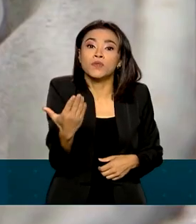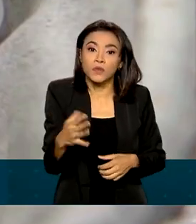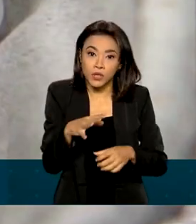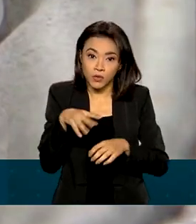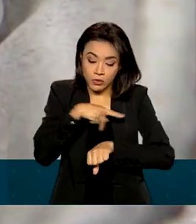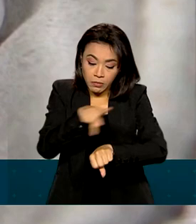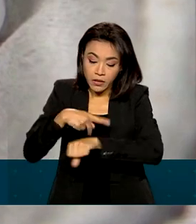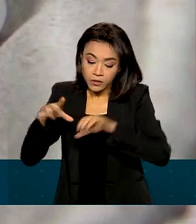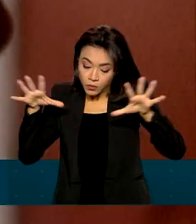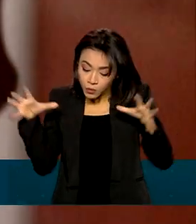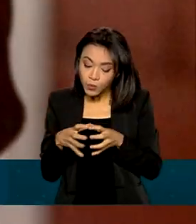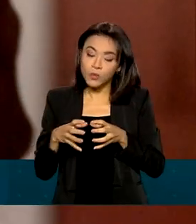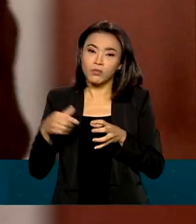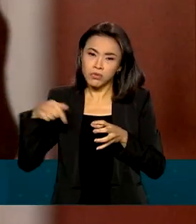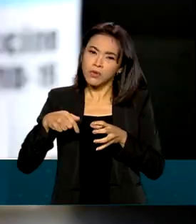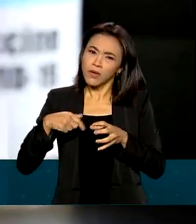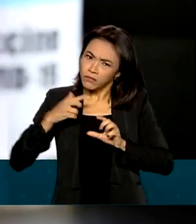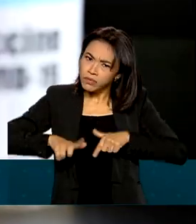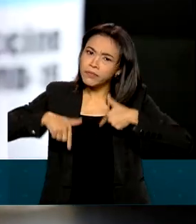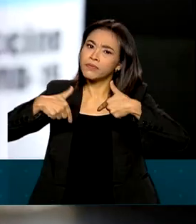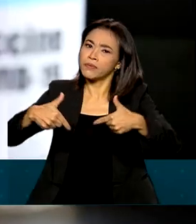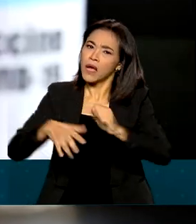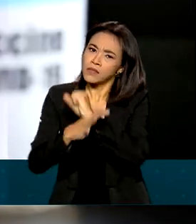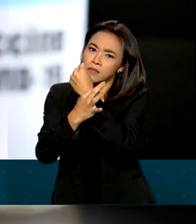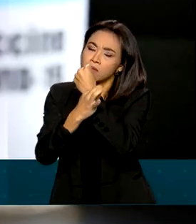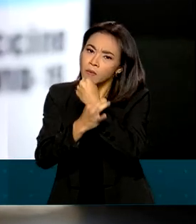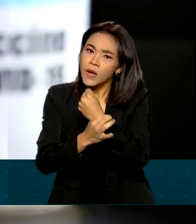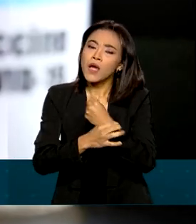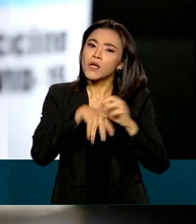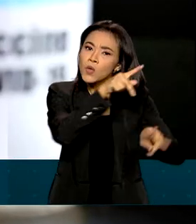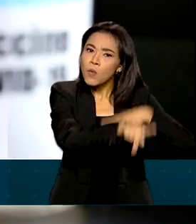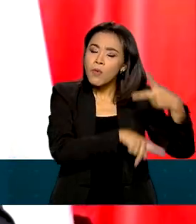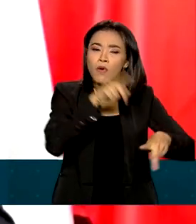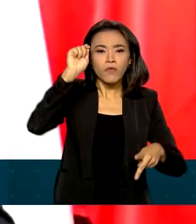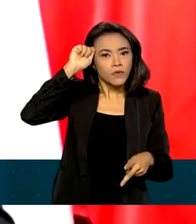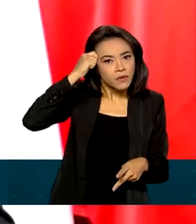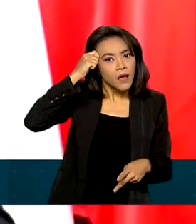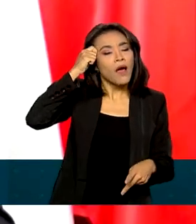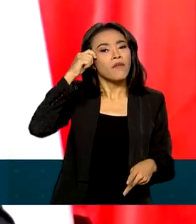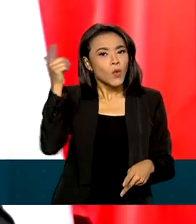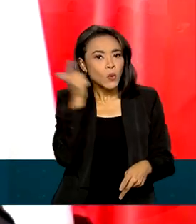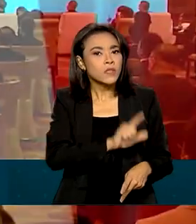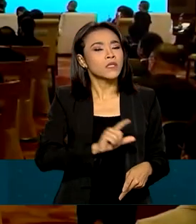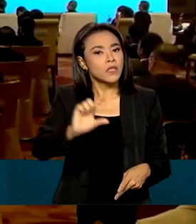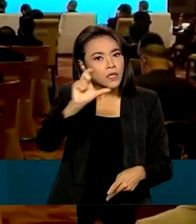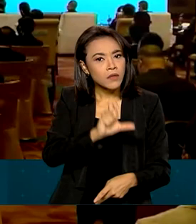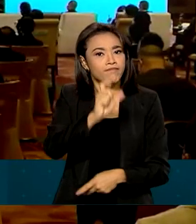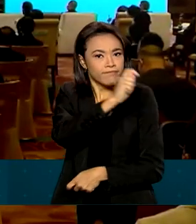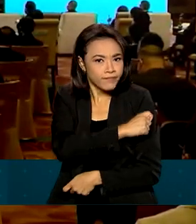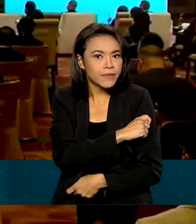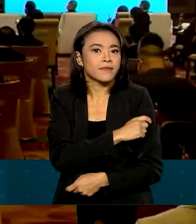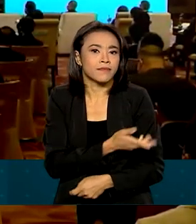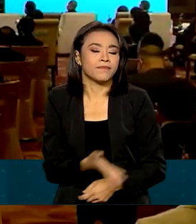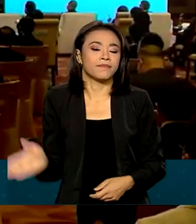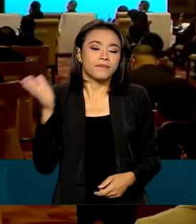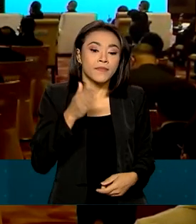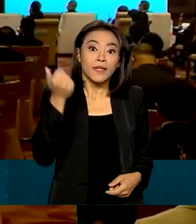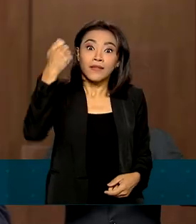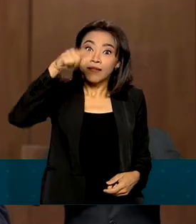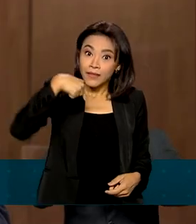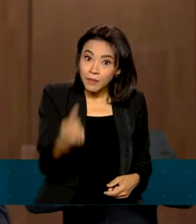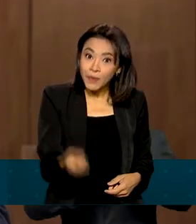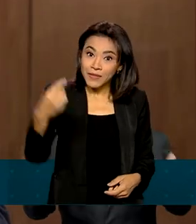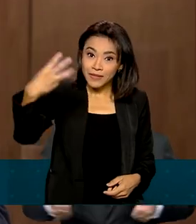bloco atuem para garantir que os africanos possam adquirir os imunizantes. Em seguida, foi a vez do